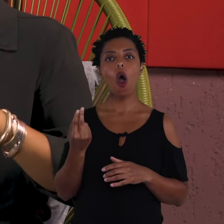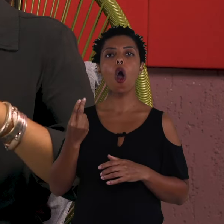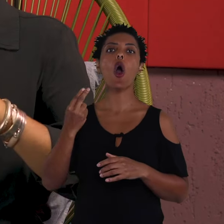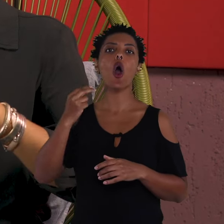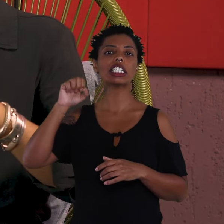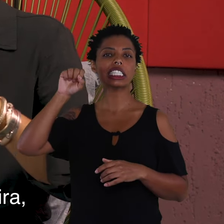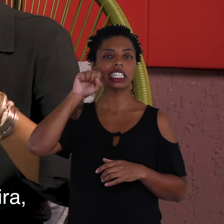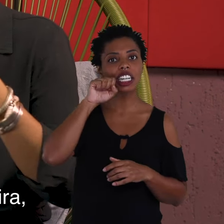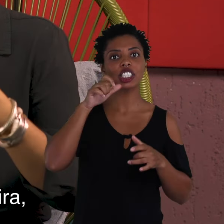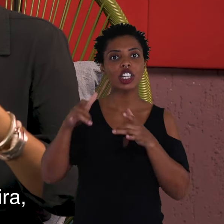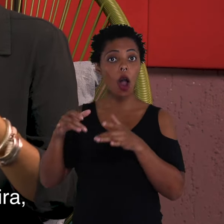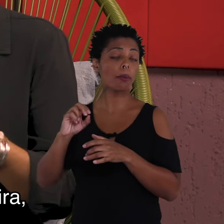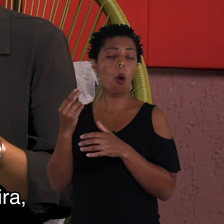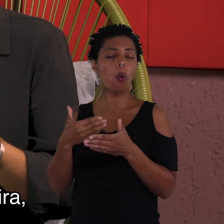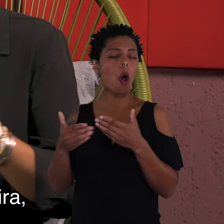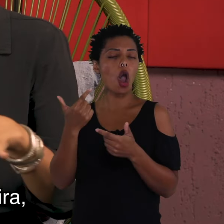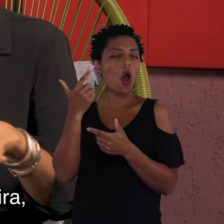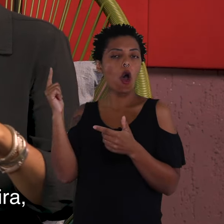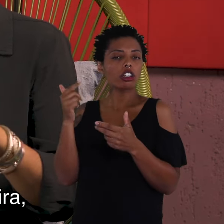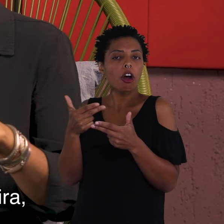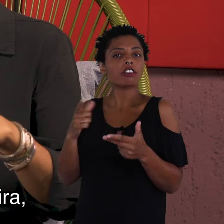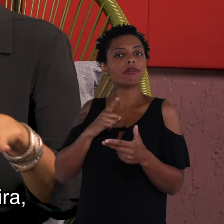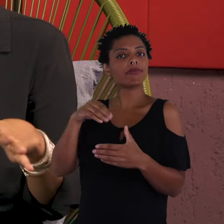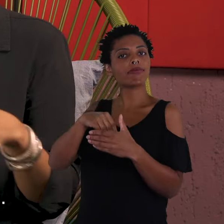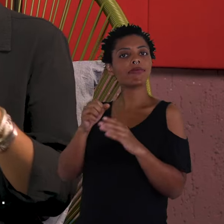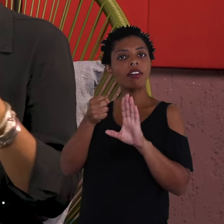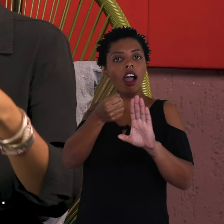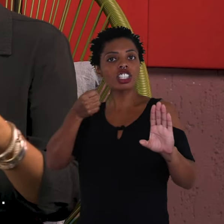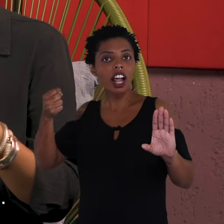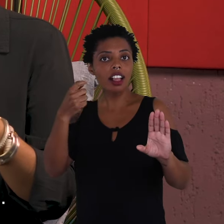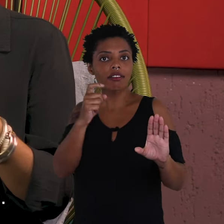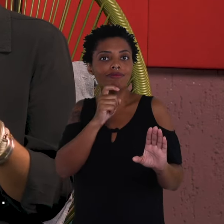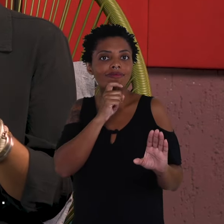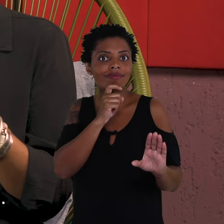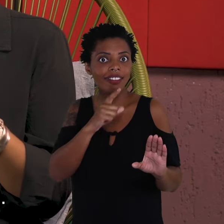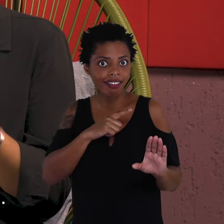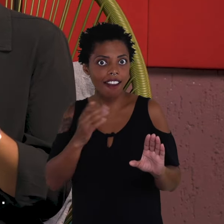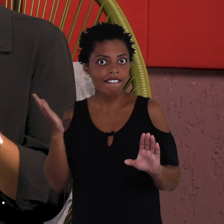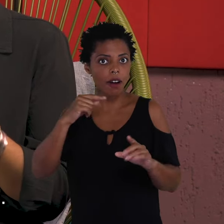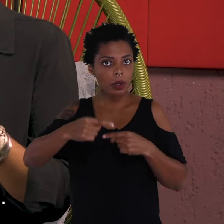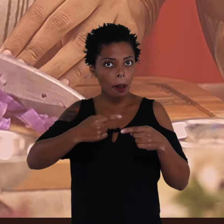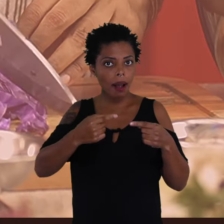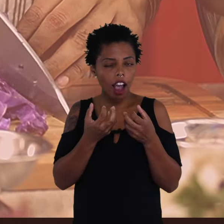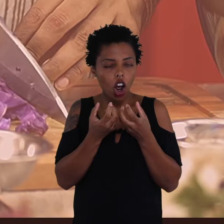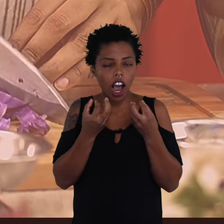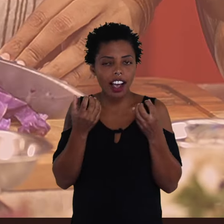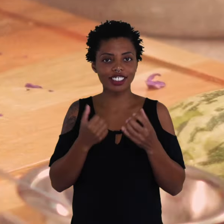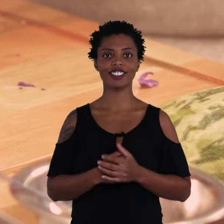ou de outro vegetal que você tem aí na sua geladeira. A gente vai fazer essa panquequinha crocante.